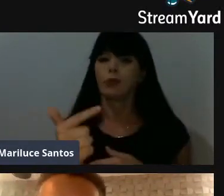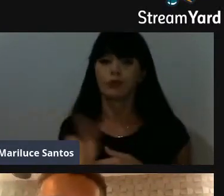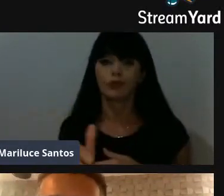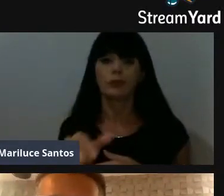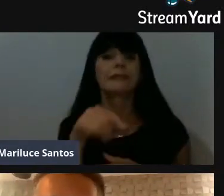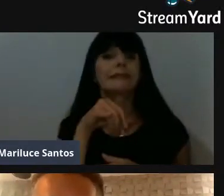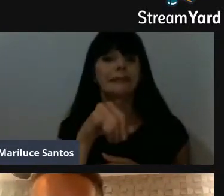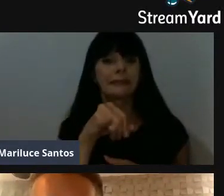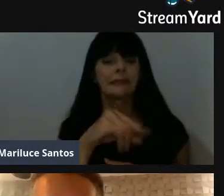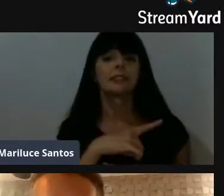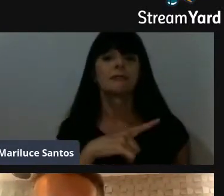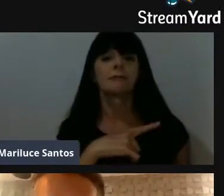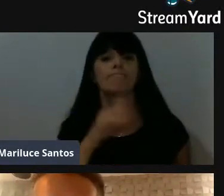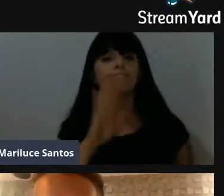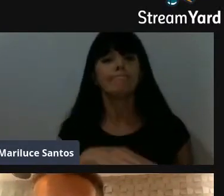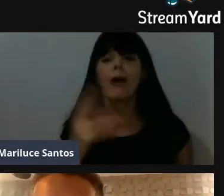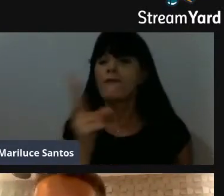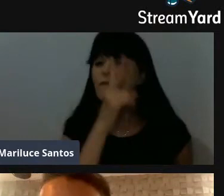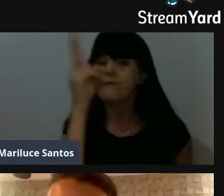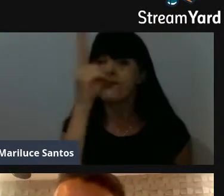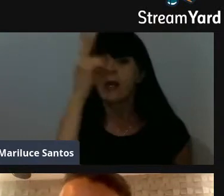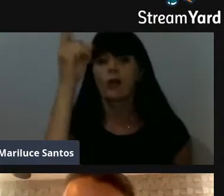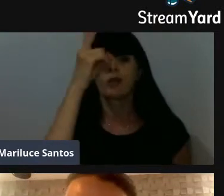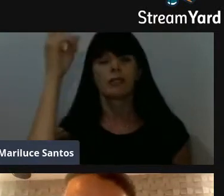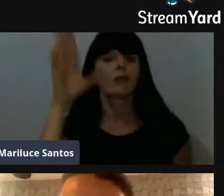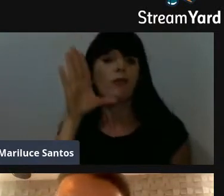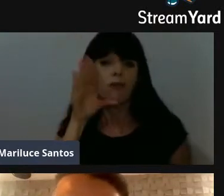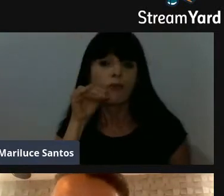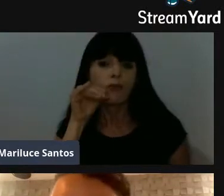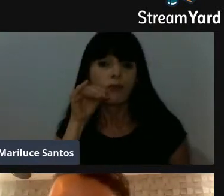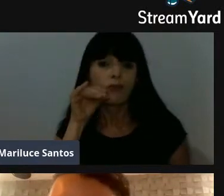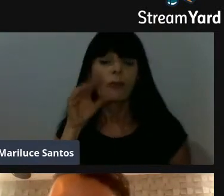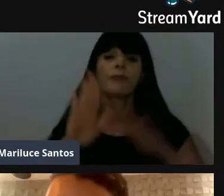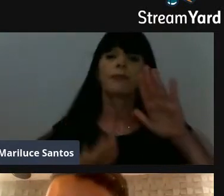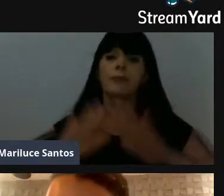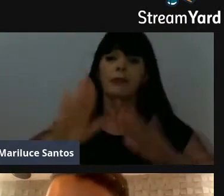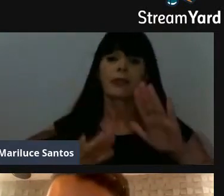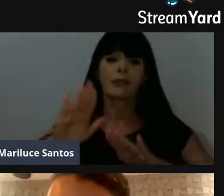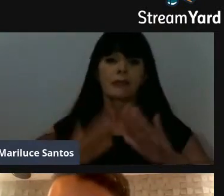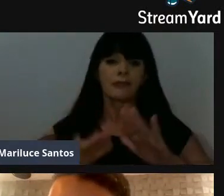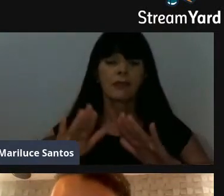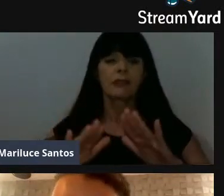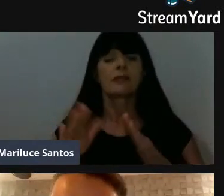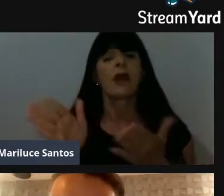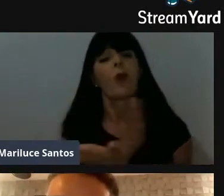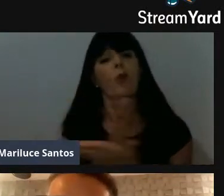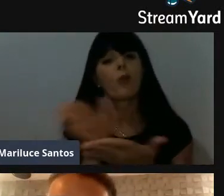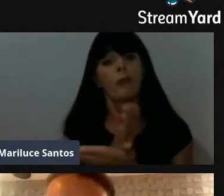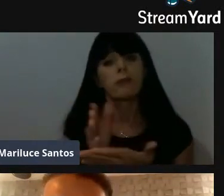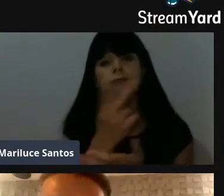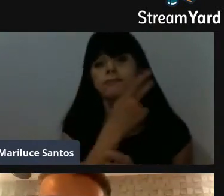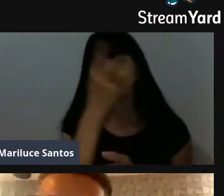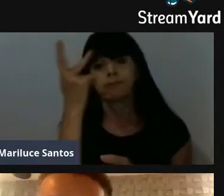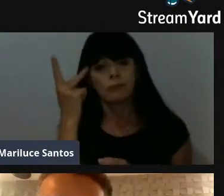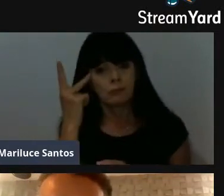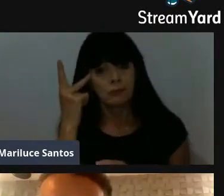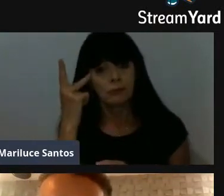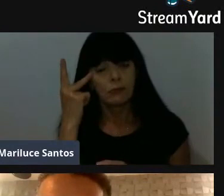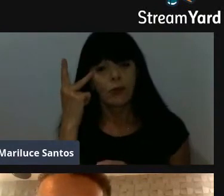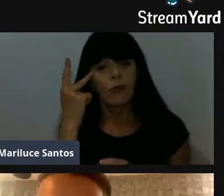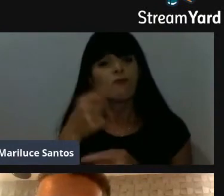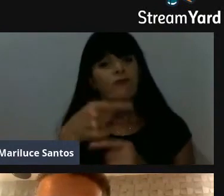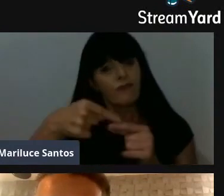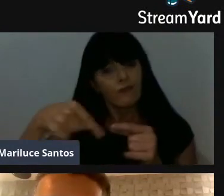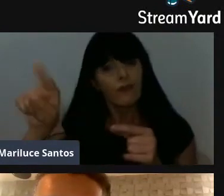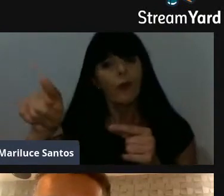haveria mais valorização para os funcionários. A gente vê muitas vezes, Samara, algumas pessoas, né, que vão trabalhar